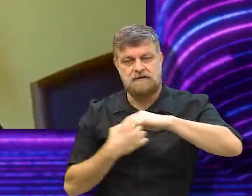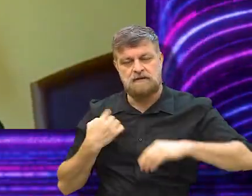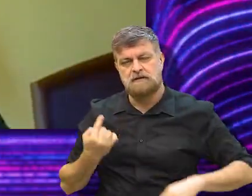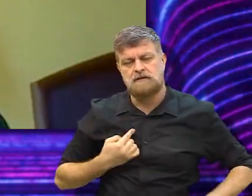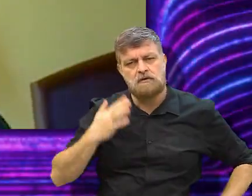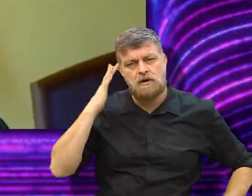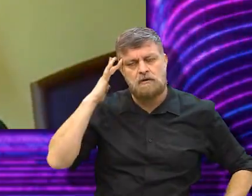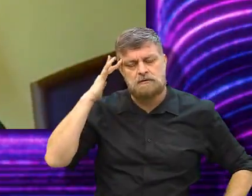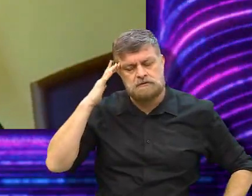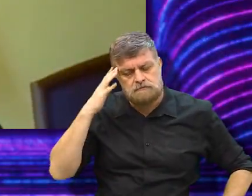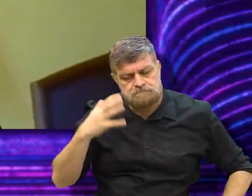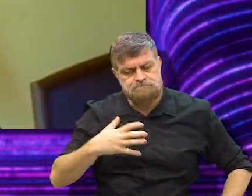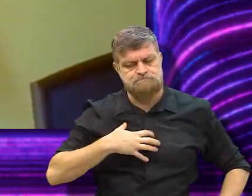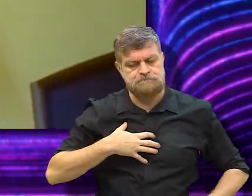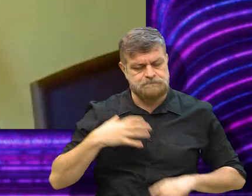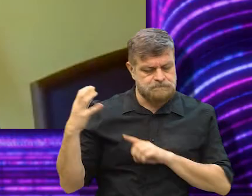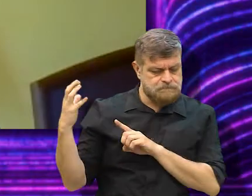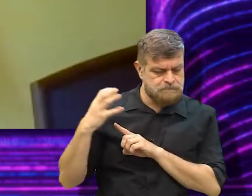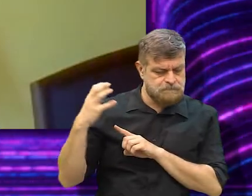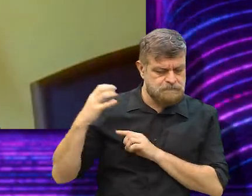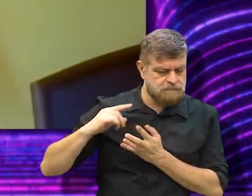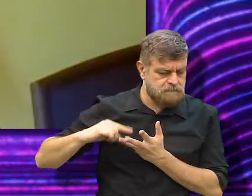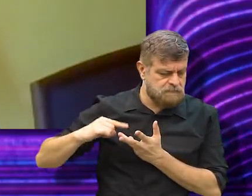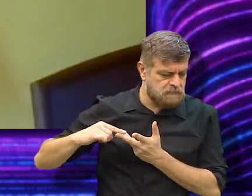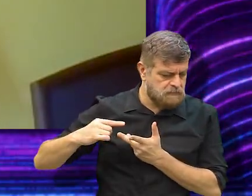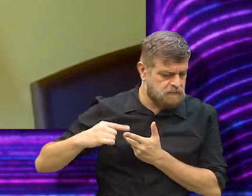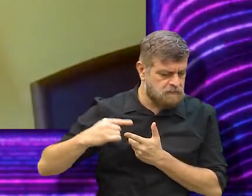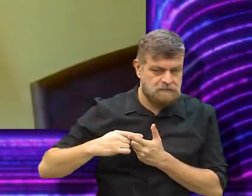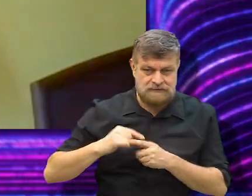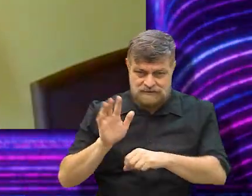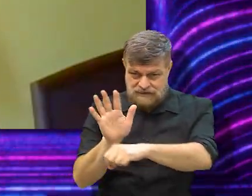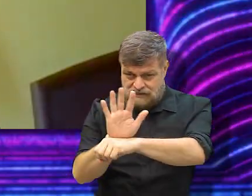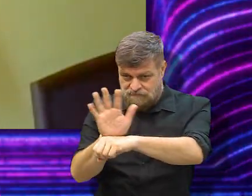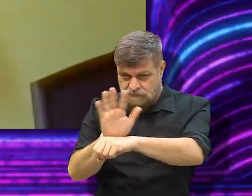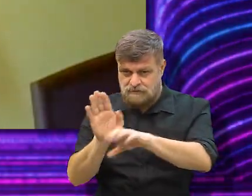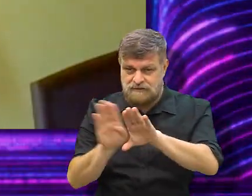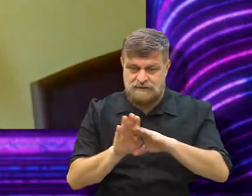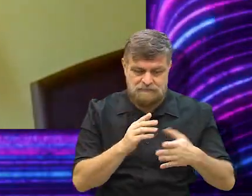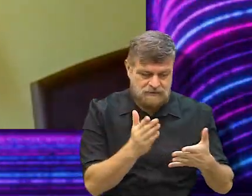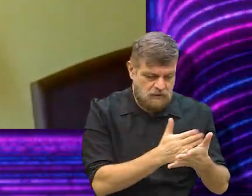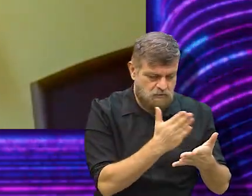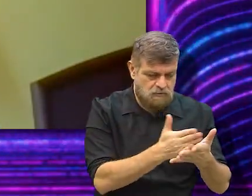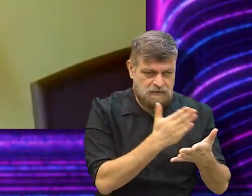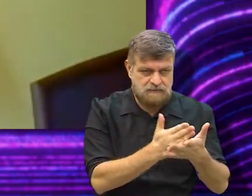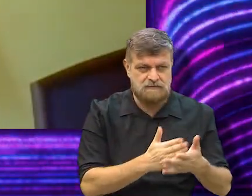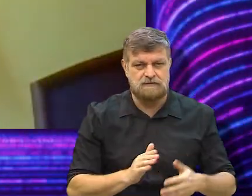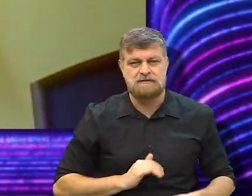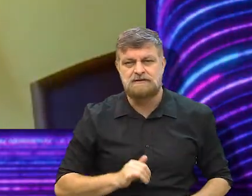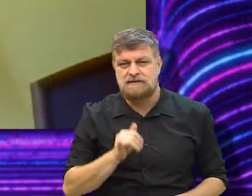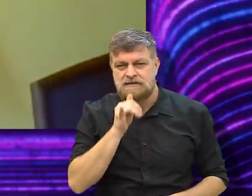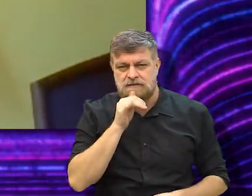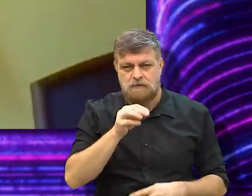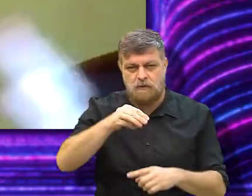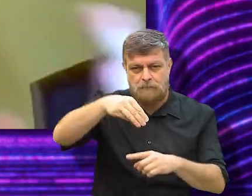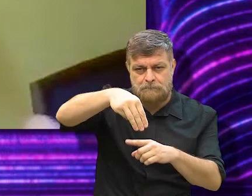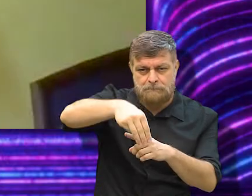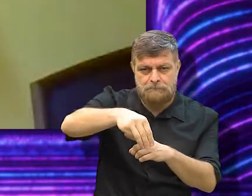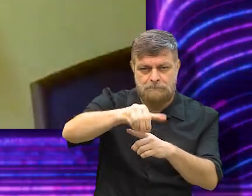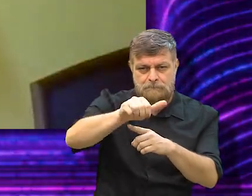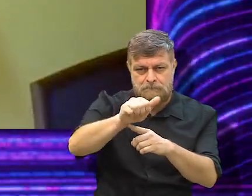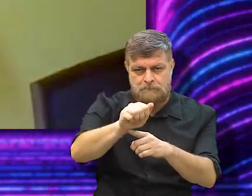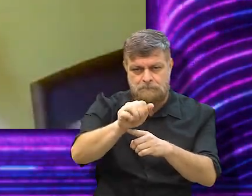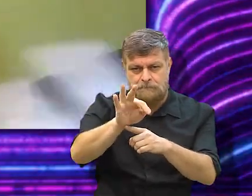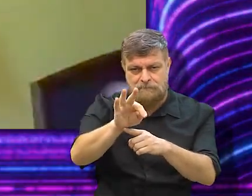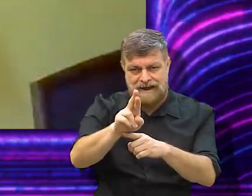acho que aí eu tive uma... Uma influência de algumas coisas... De filmes e alguns livros. Então, quando eu olho, por exemplo, Matrix. É